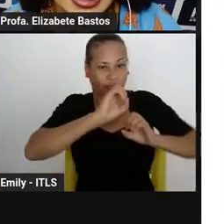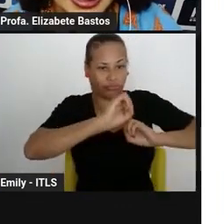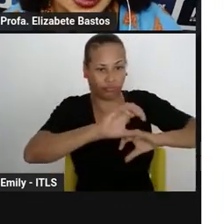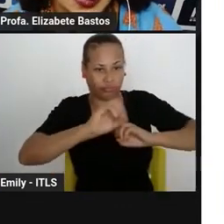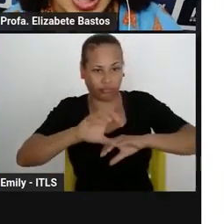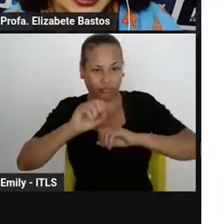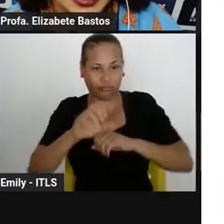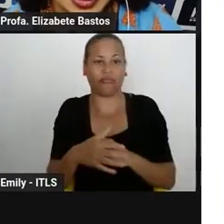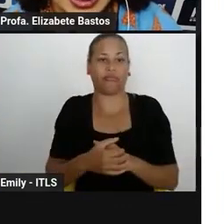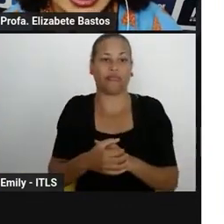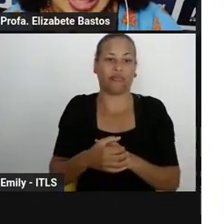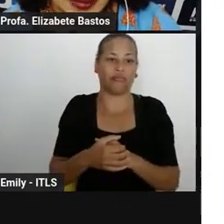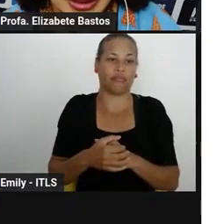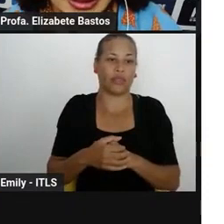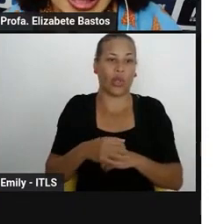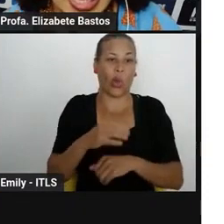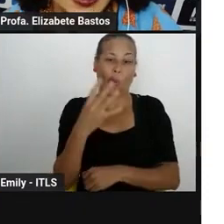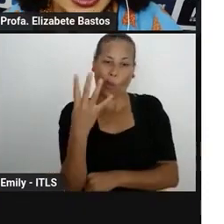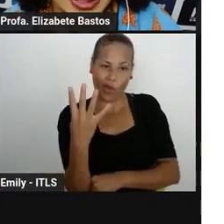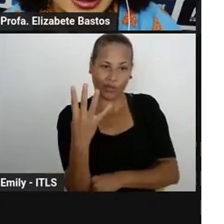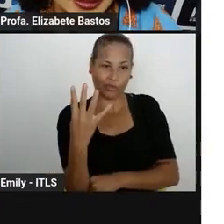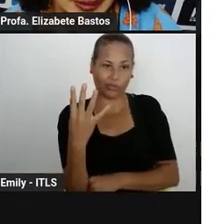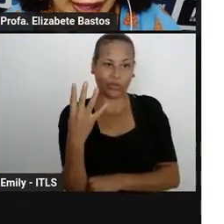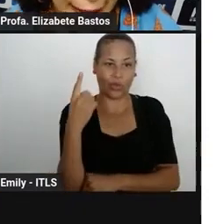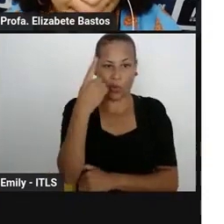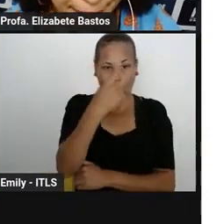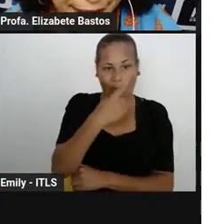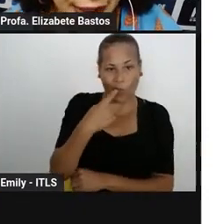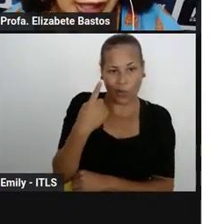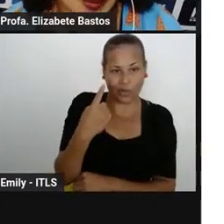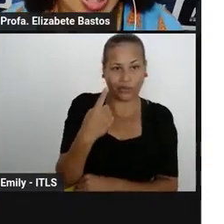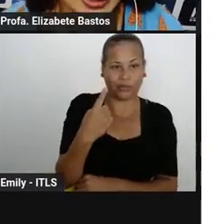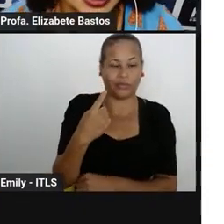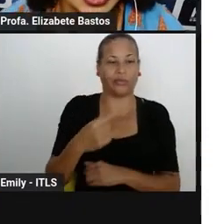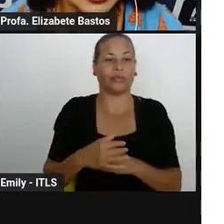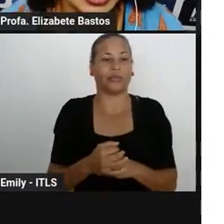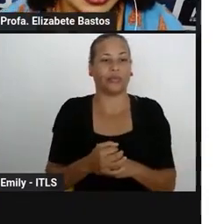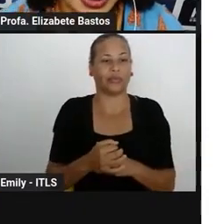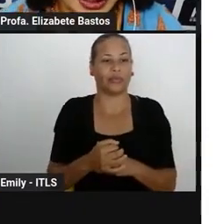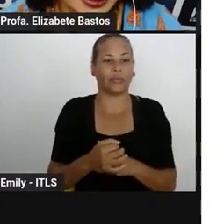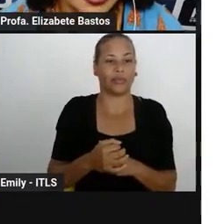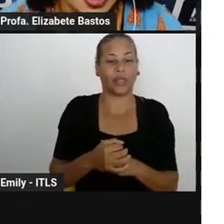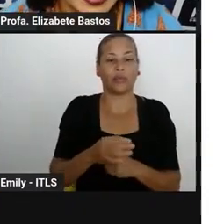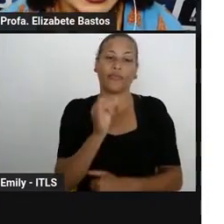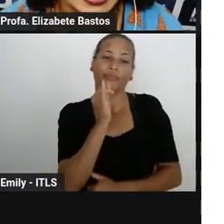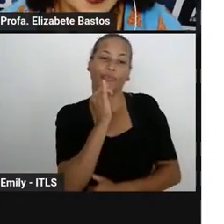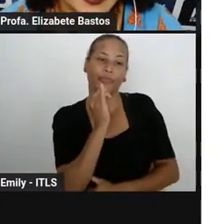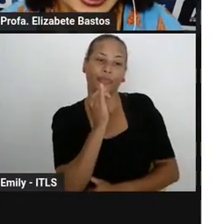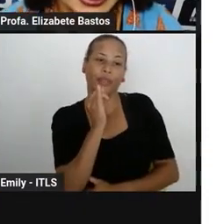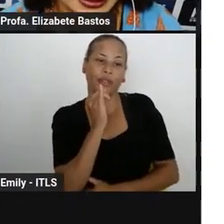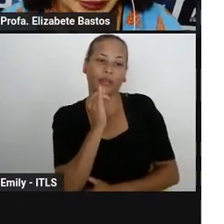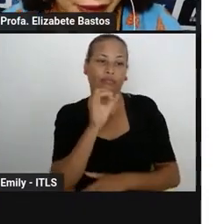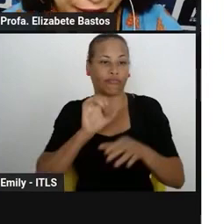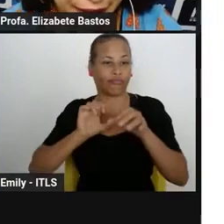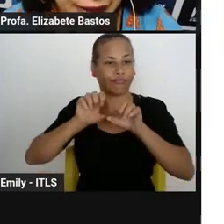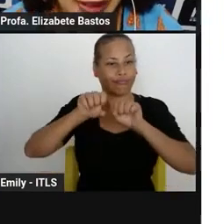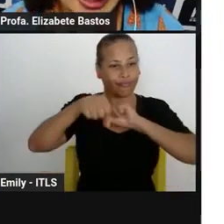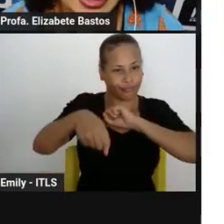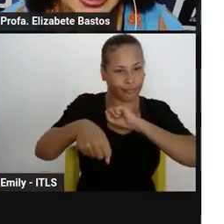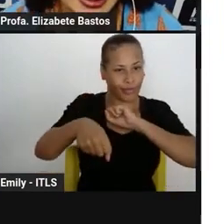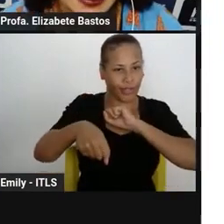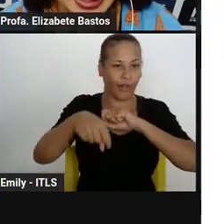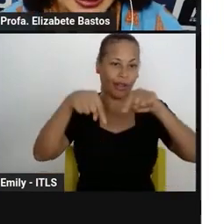sendo 4 horas aulas na unidade escolar, quando não tiver formação pela SEDUC,